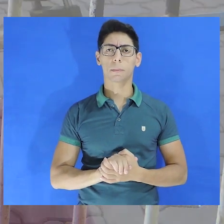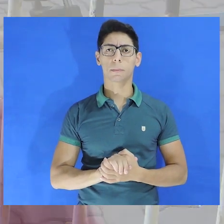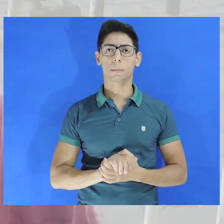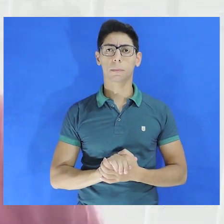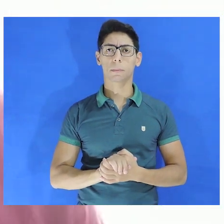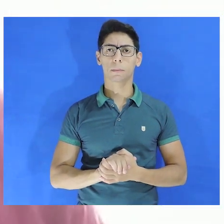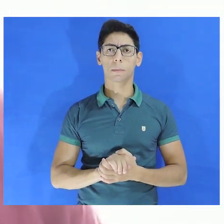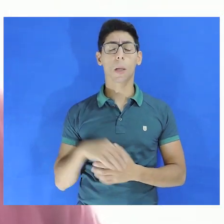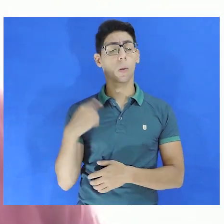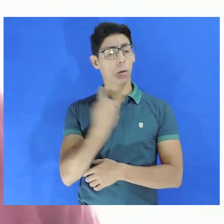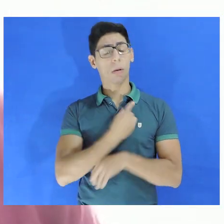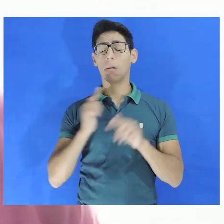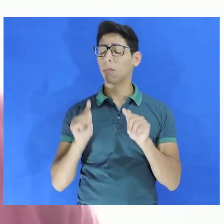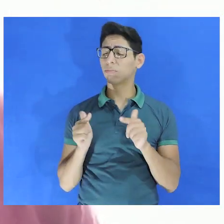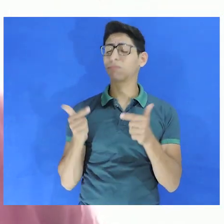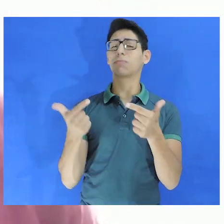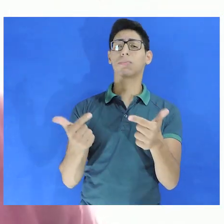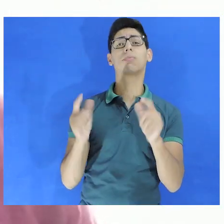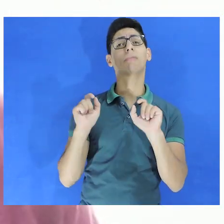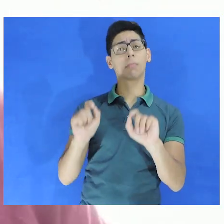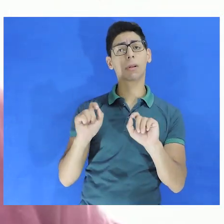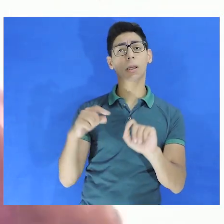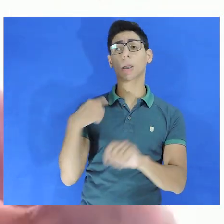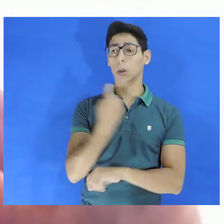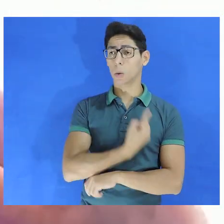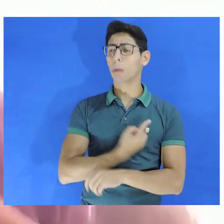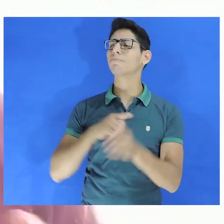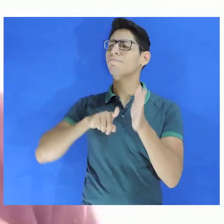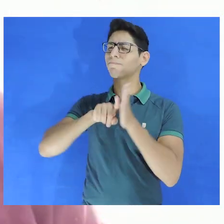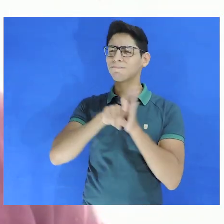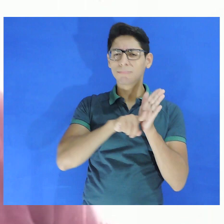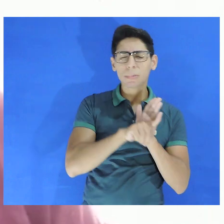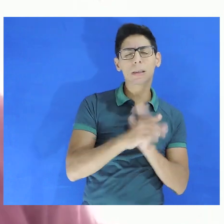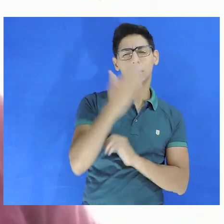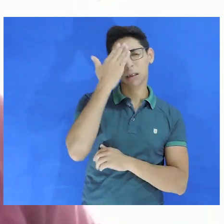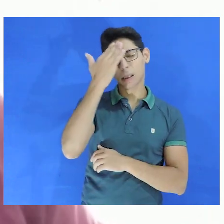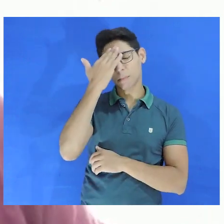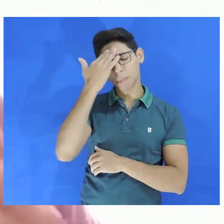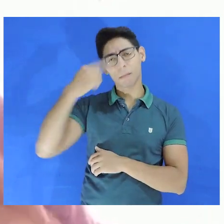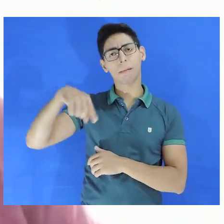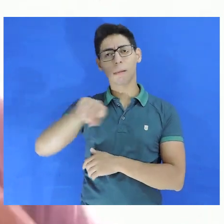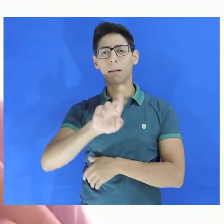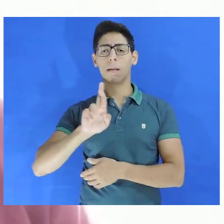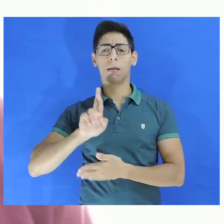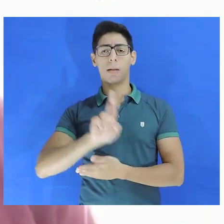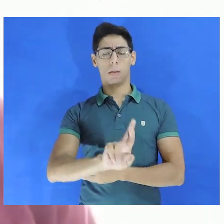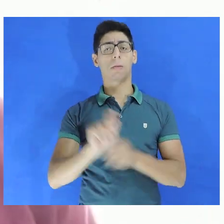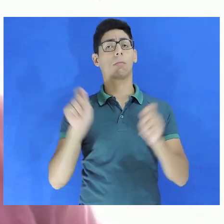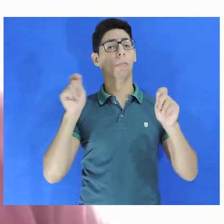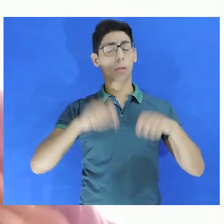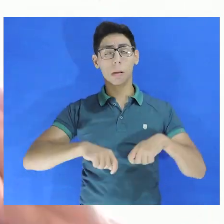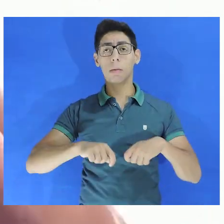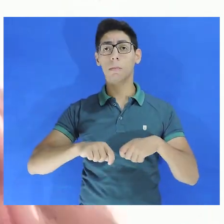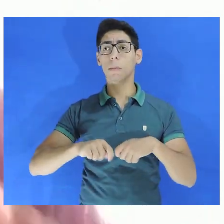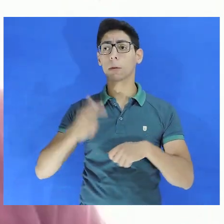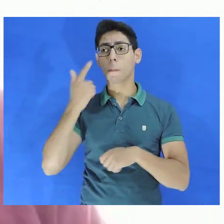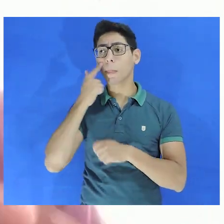legal. Toda a nossa luta é para que, fazendo um bom diagnóstico dessa realidade, possamos apontar